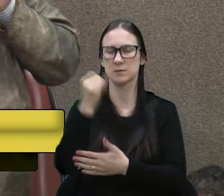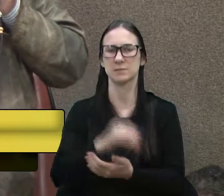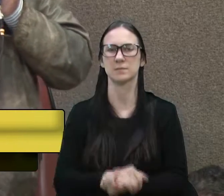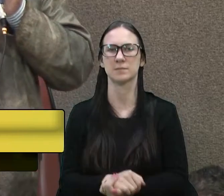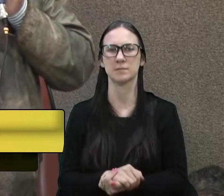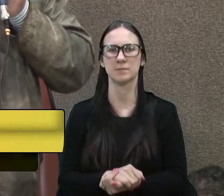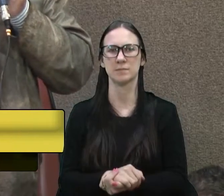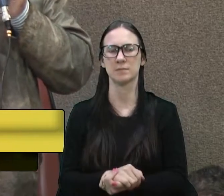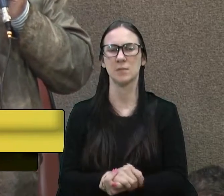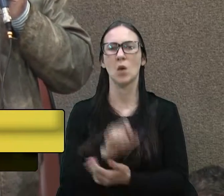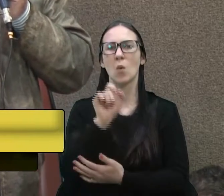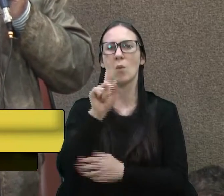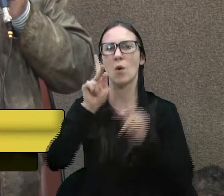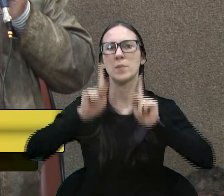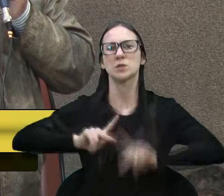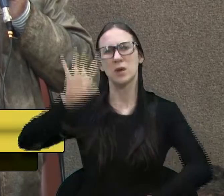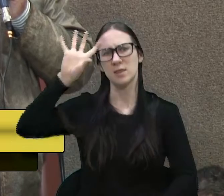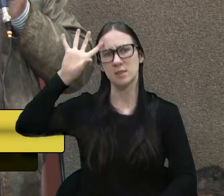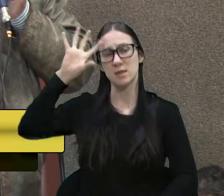decide pelos fundos?